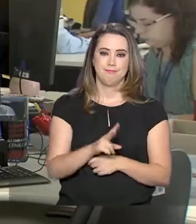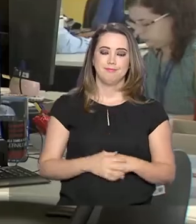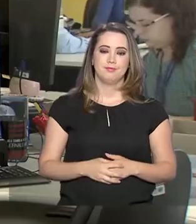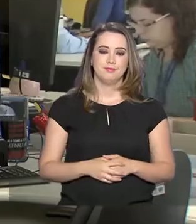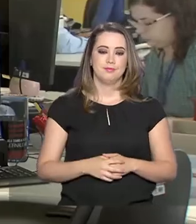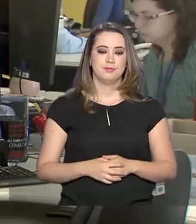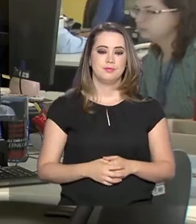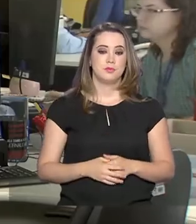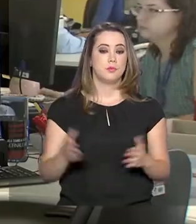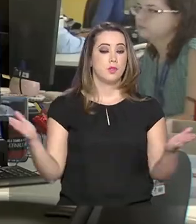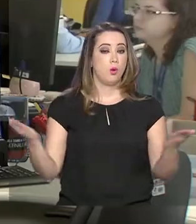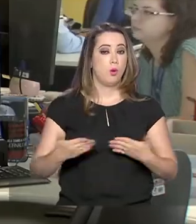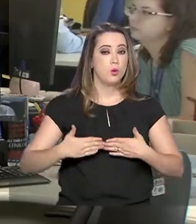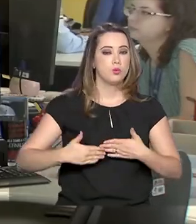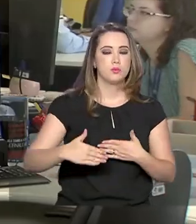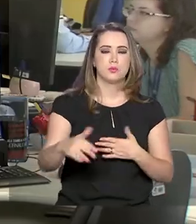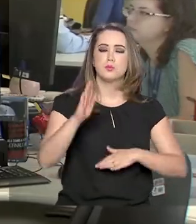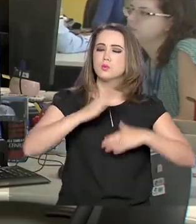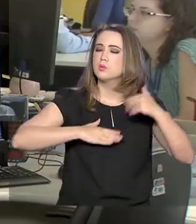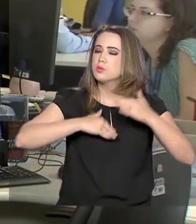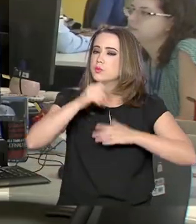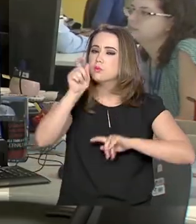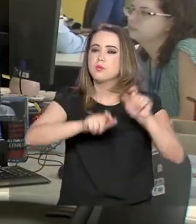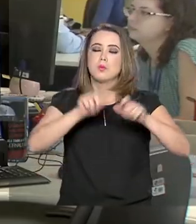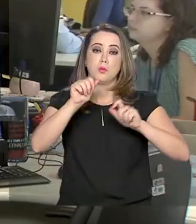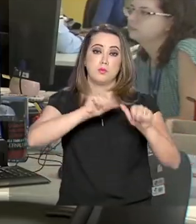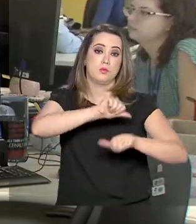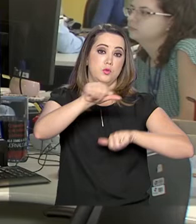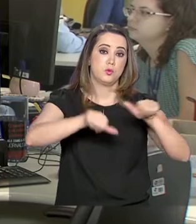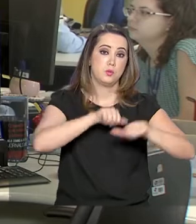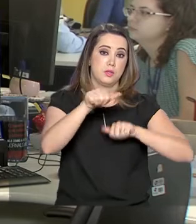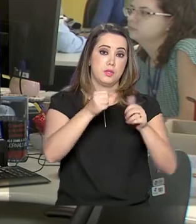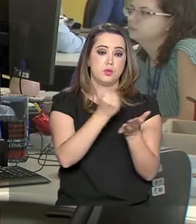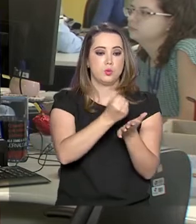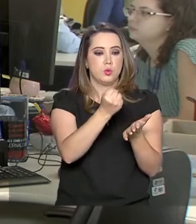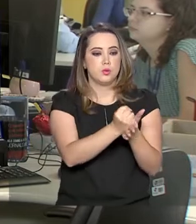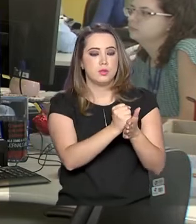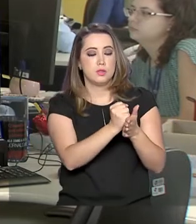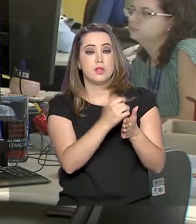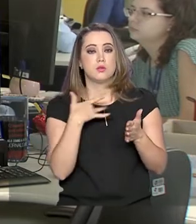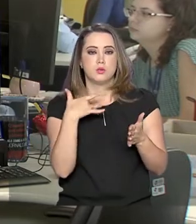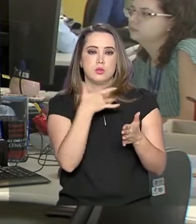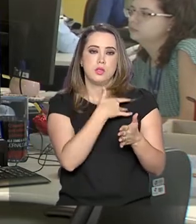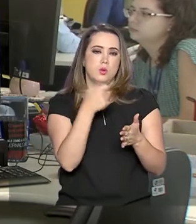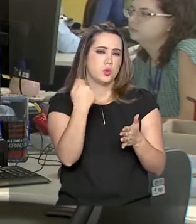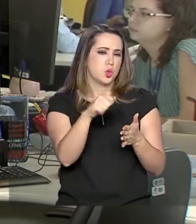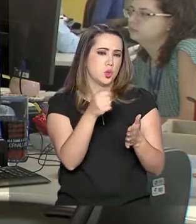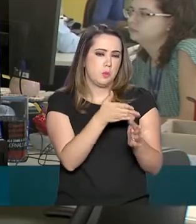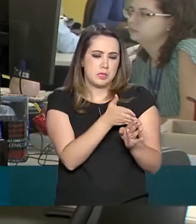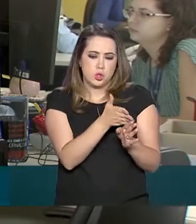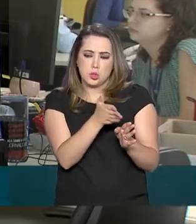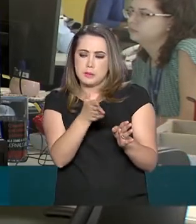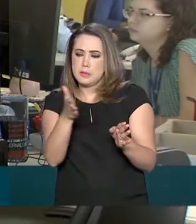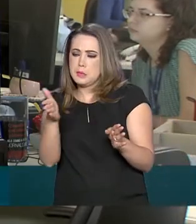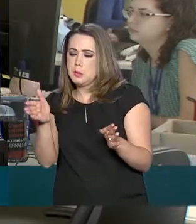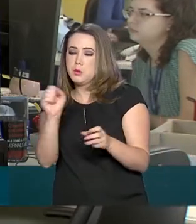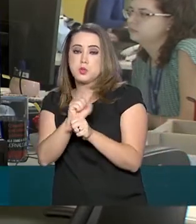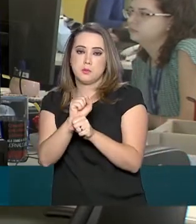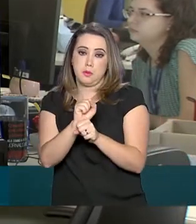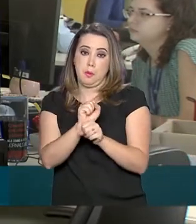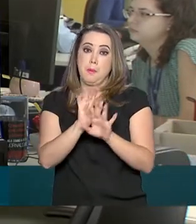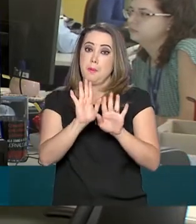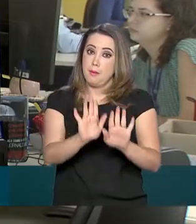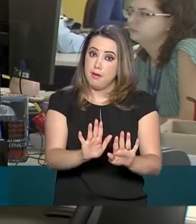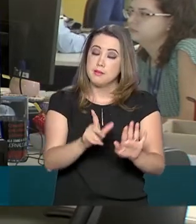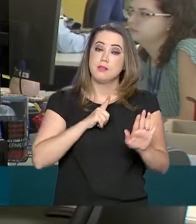A partir de hoje, qualquer pessoa pode mudar de plano de saúde sem cumprir carência. Existem algumas regras para isso. O plano de saúde